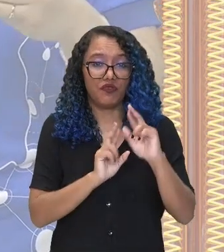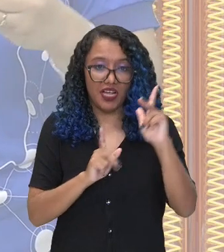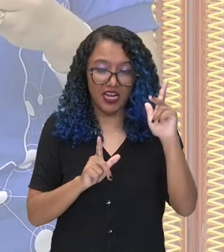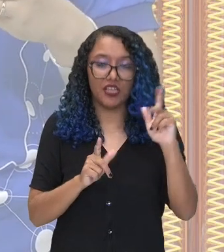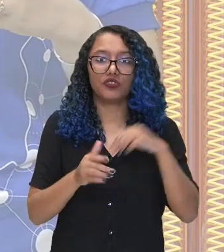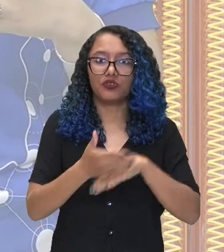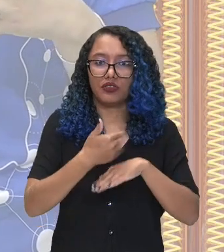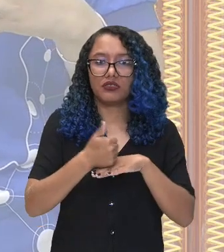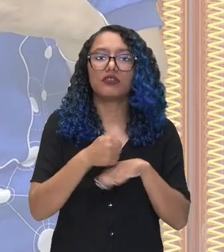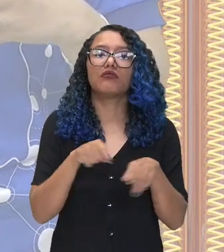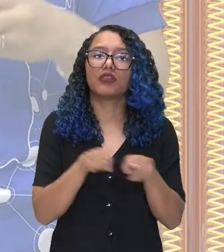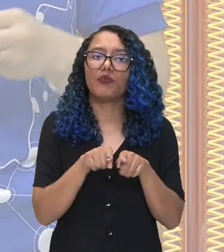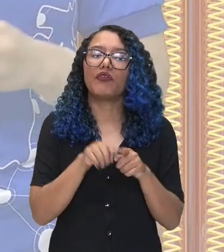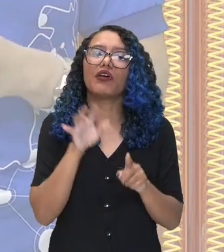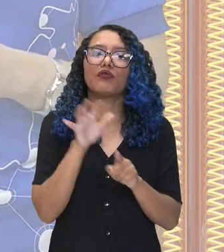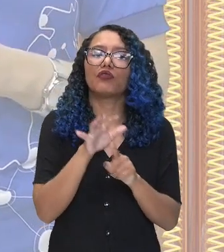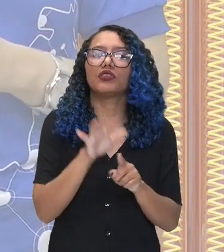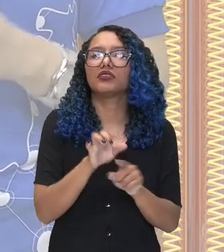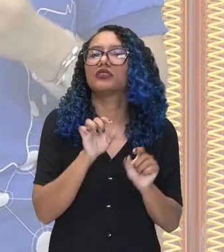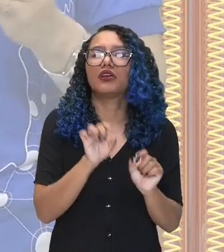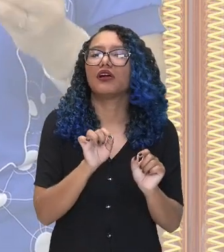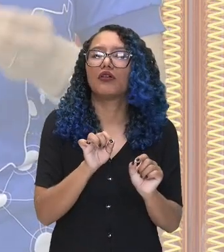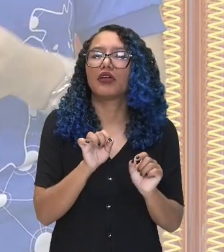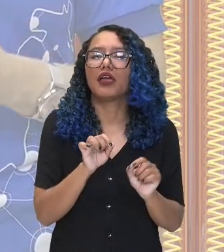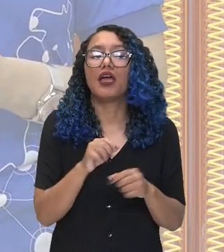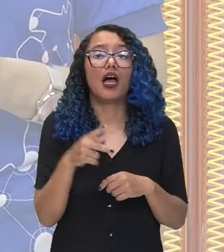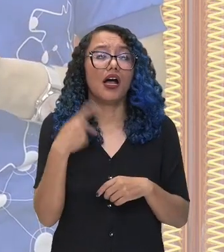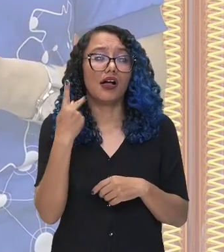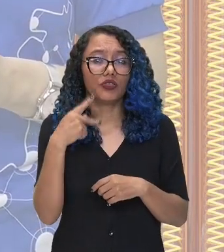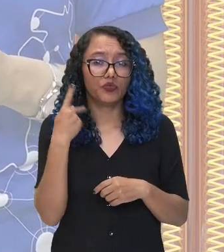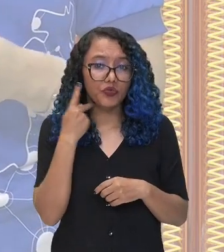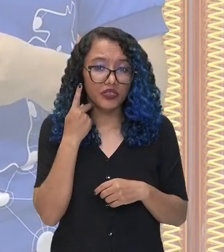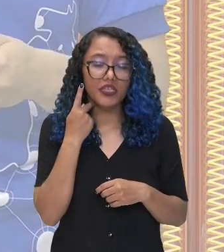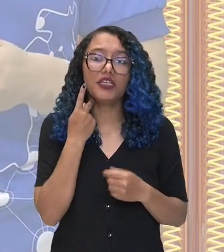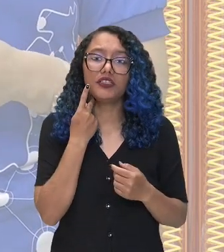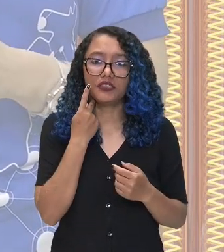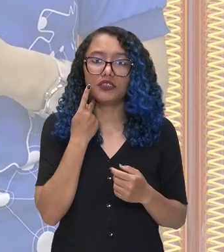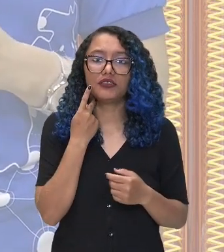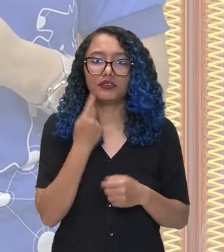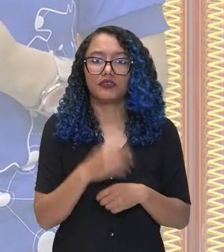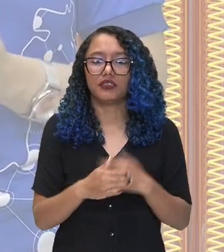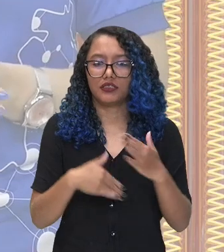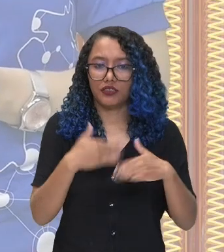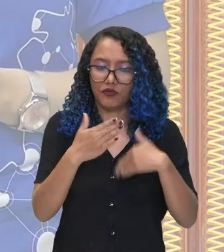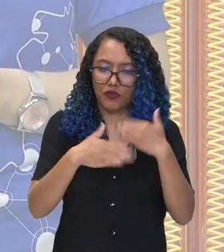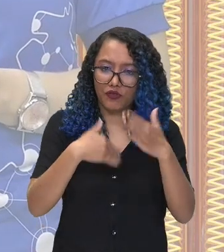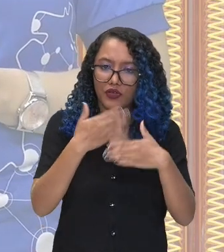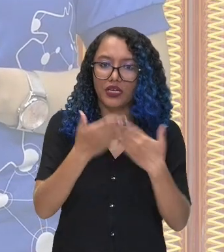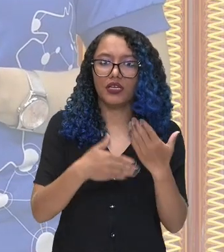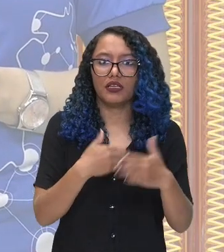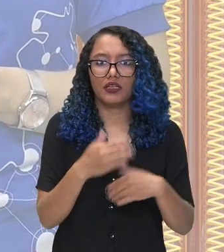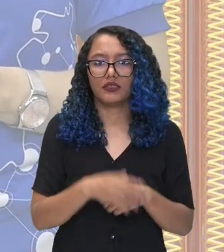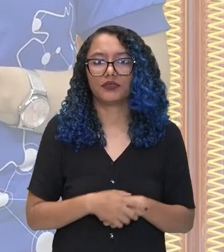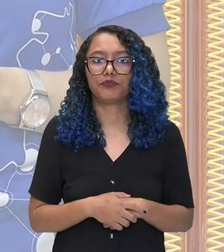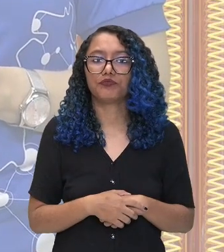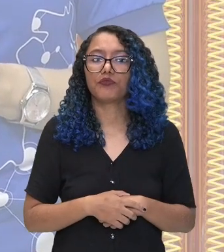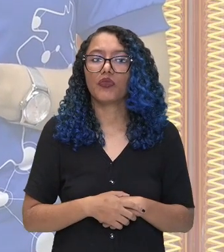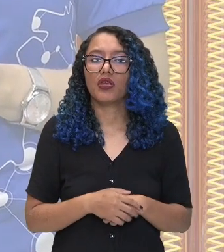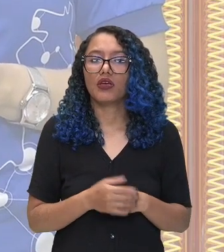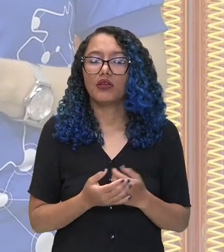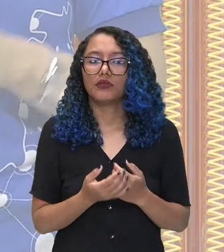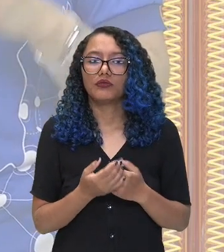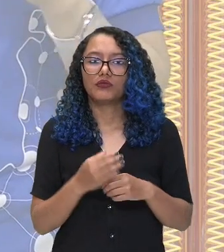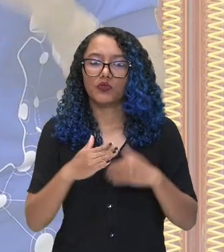na questão das políticas que vão ser adotadas nesses territórios ao longo do processo de formação dos Estados Unidos.